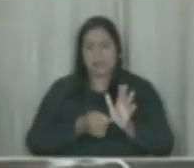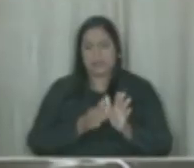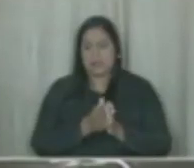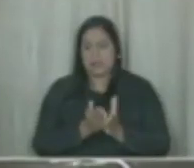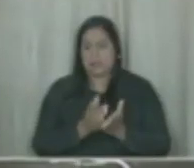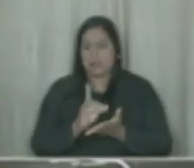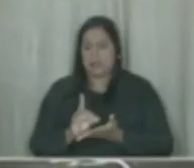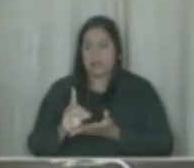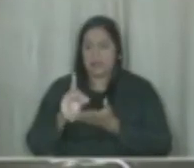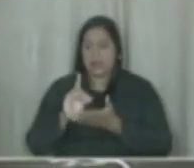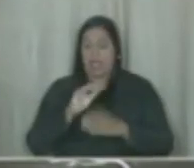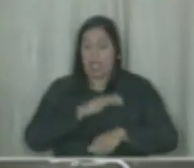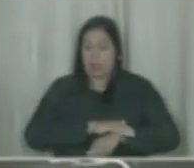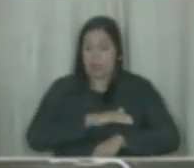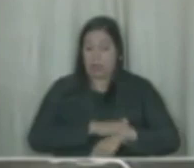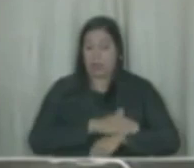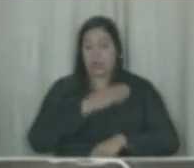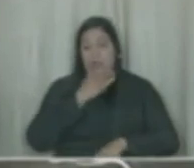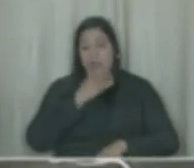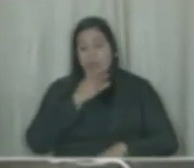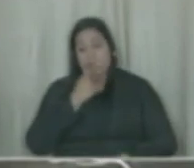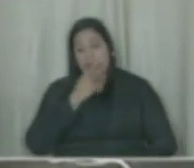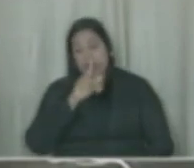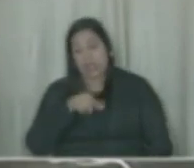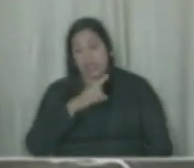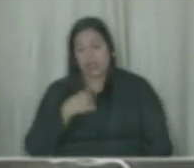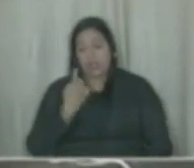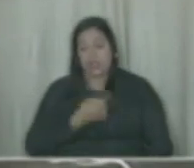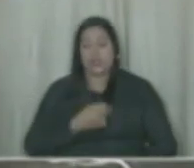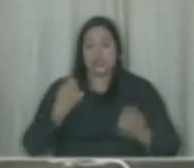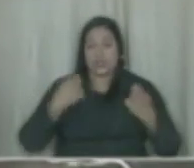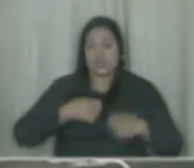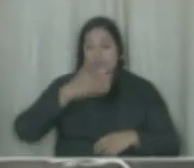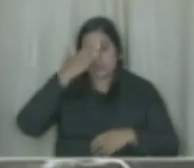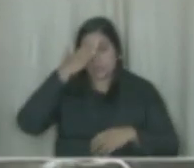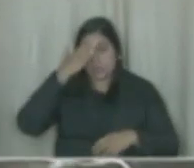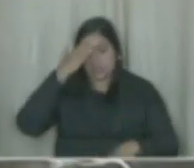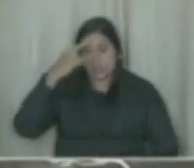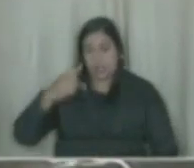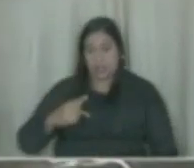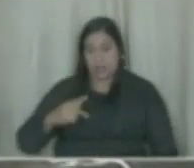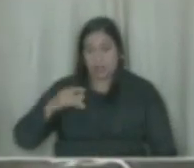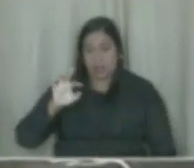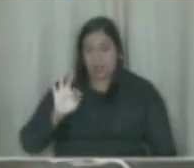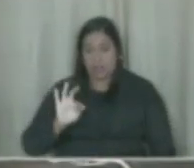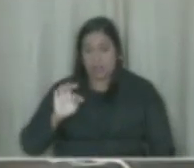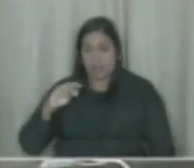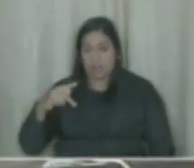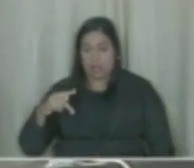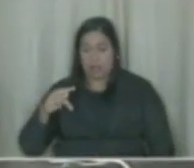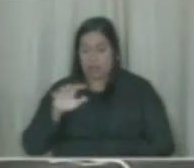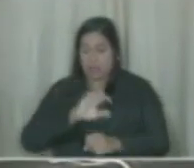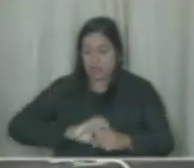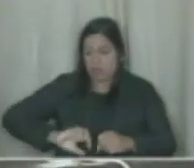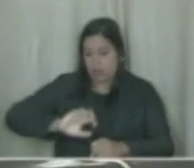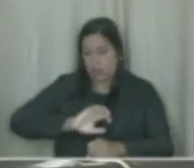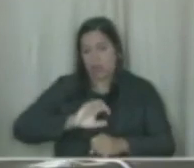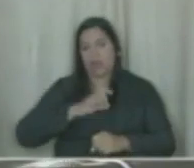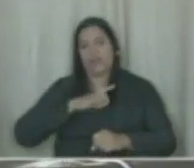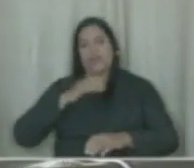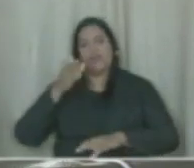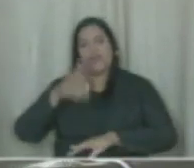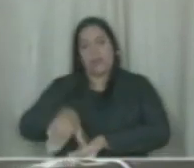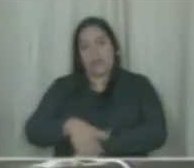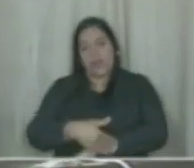Esse homem diz o seguinte, nós temos que entender que esse povo do PT e do PSOL, que vier para a rua, é